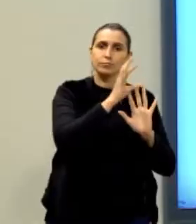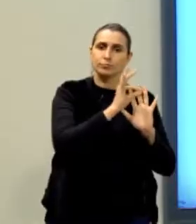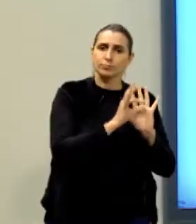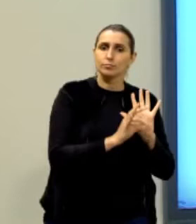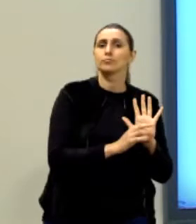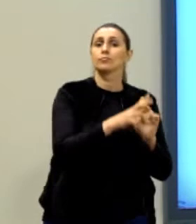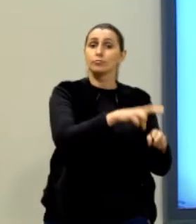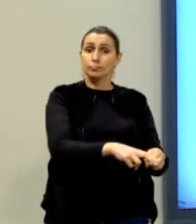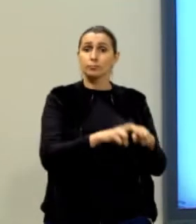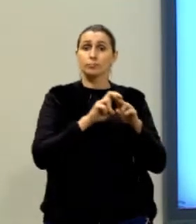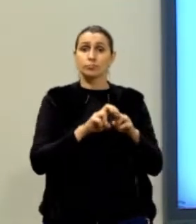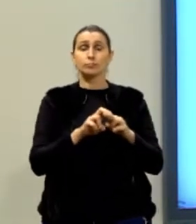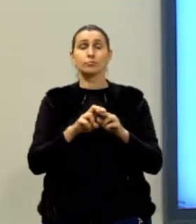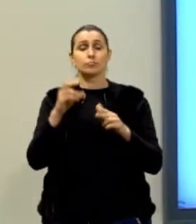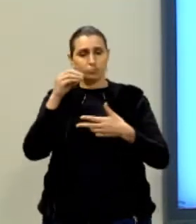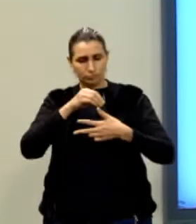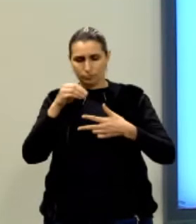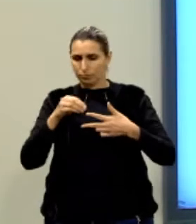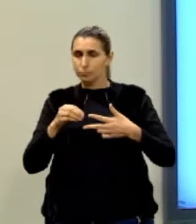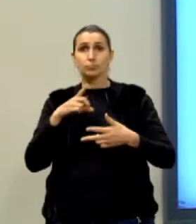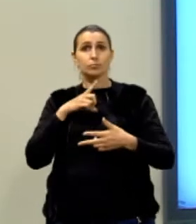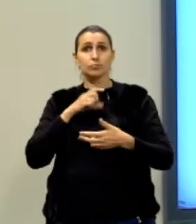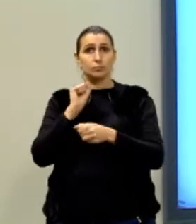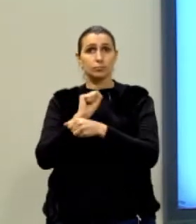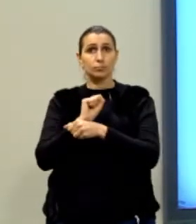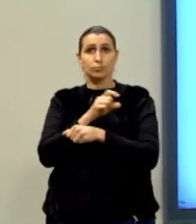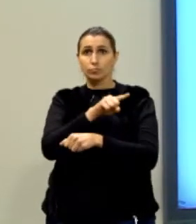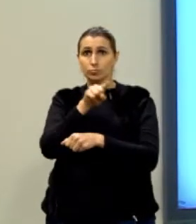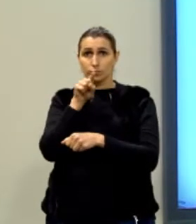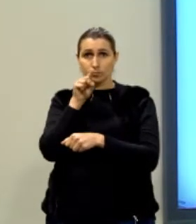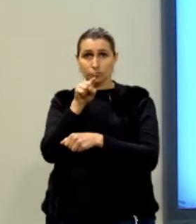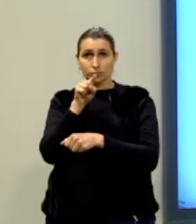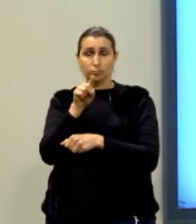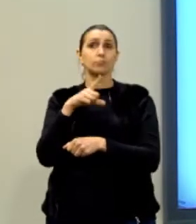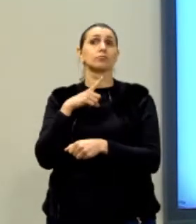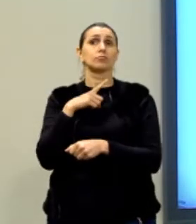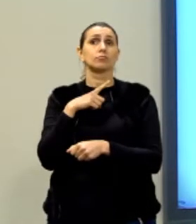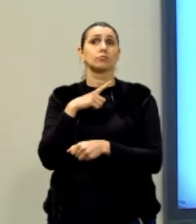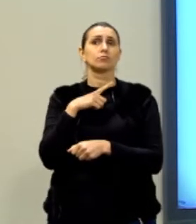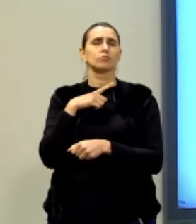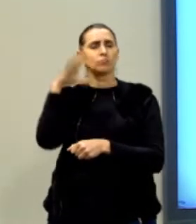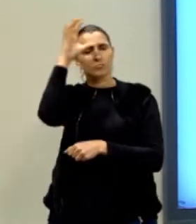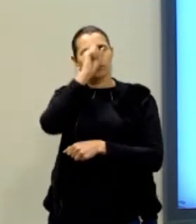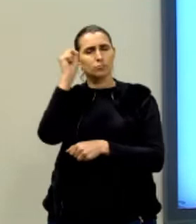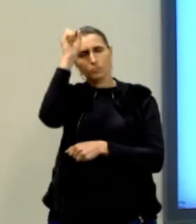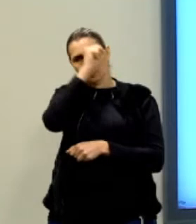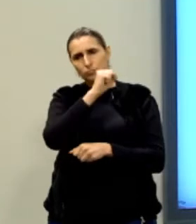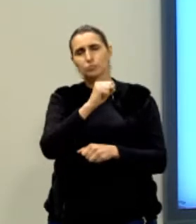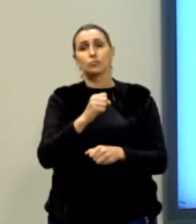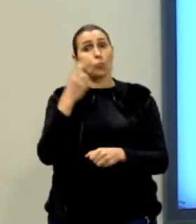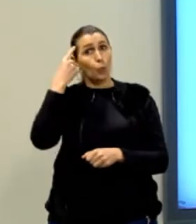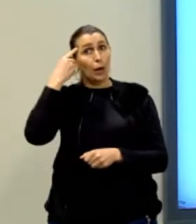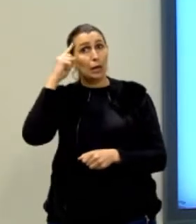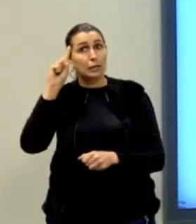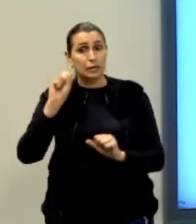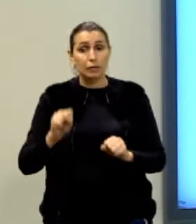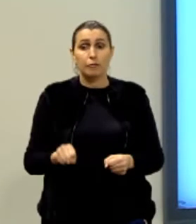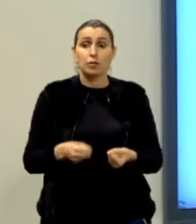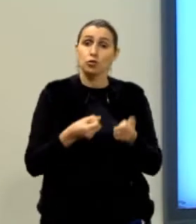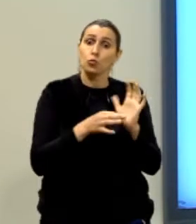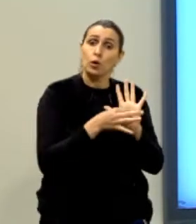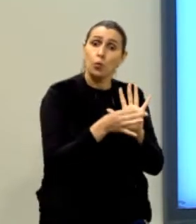E o que que o Enem espera de vocês? Isso aqui, ó. Ele espera que vocês apresentem uma tese e